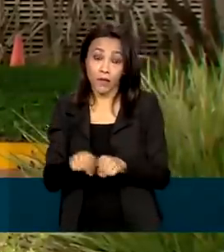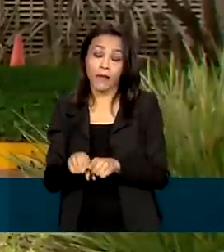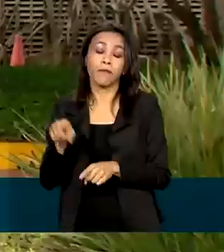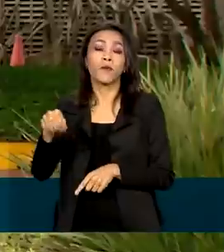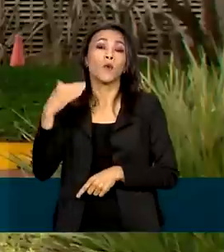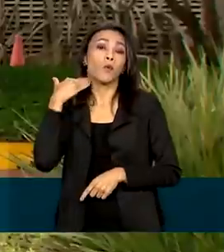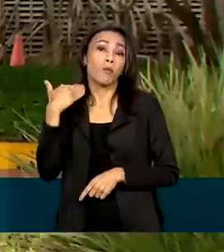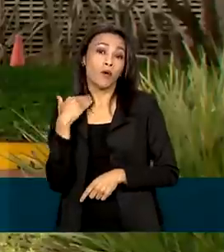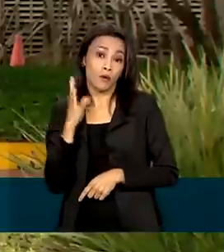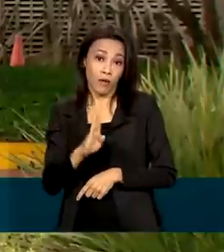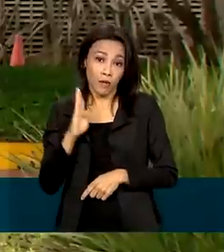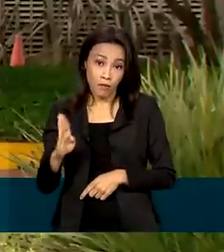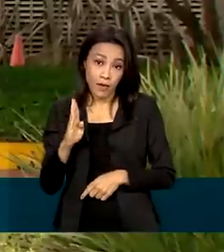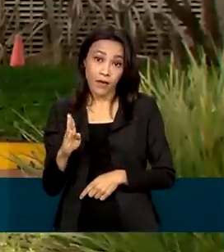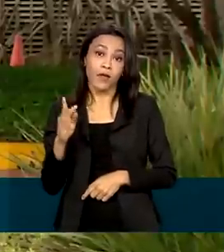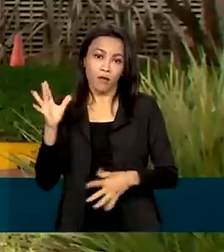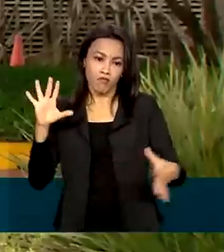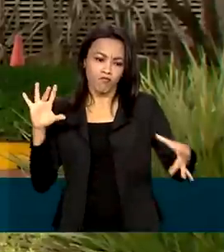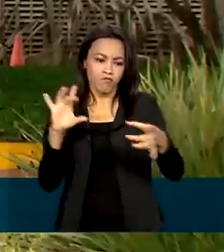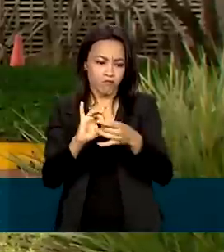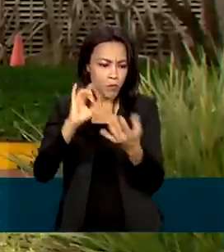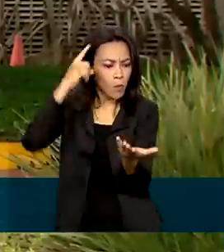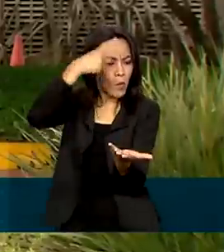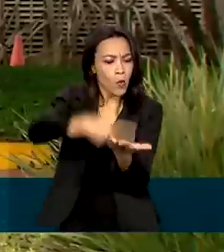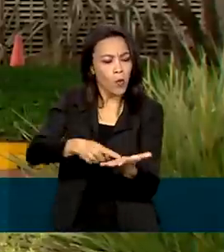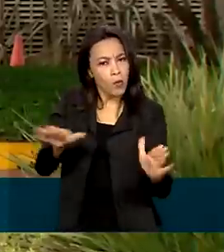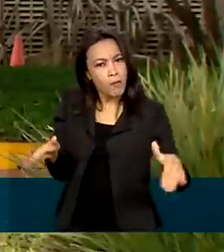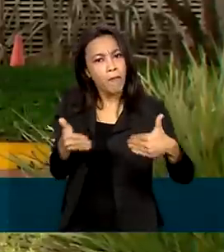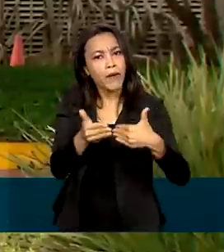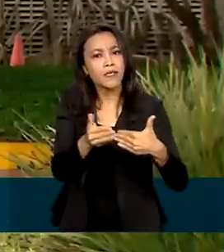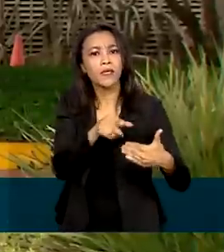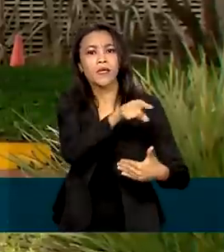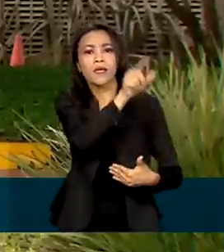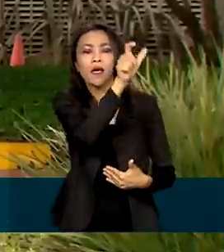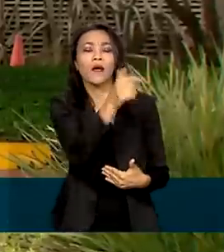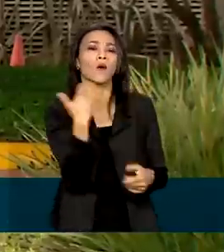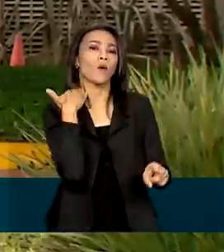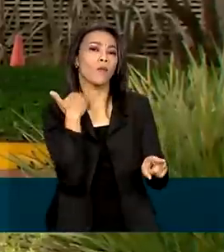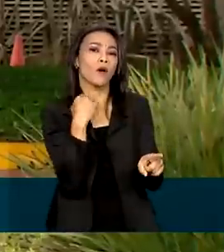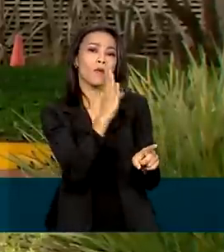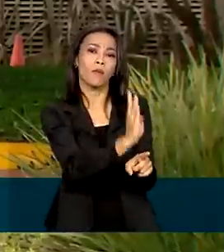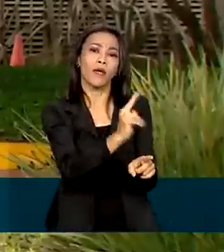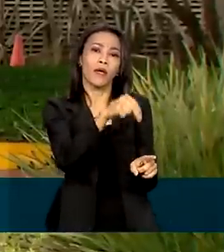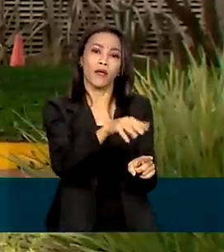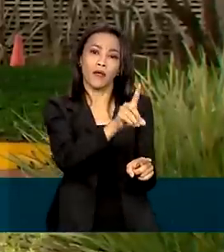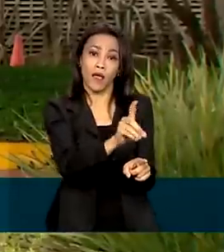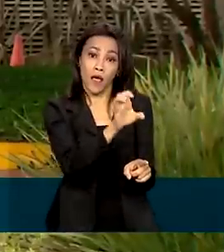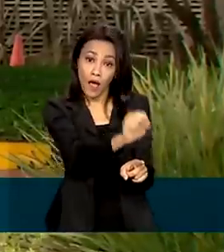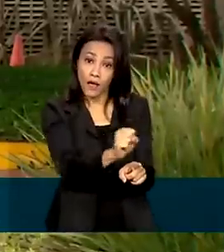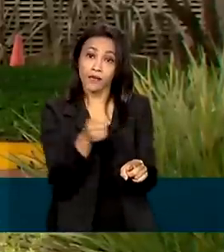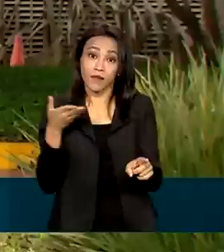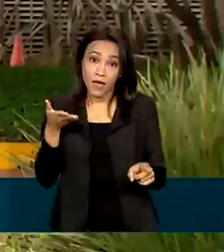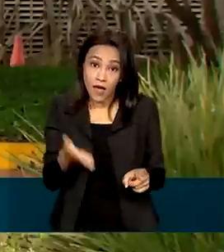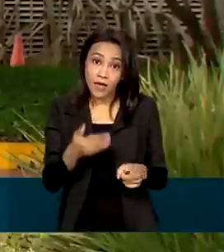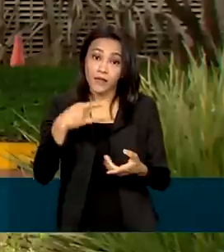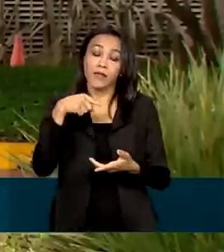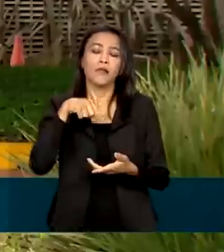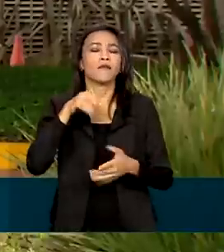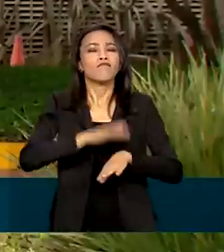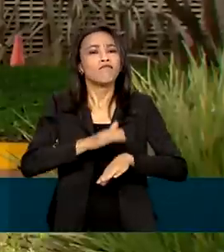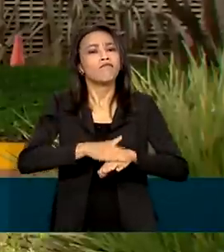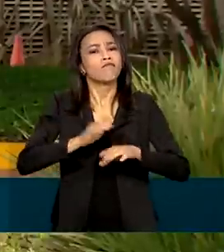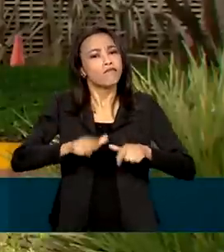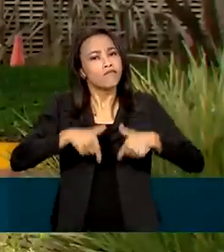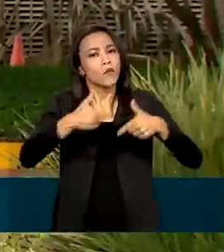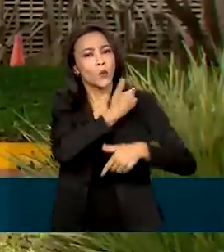parceria com o BNDES. Essa parceria prevê recursos para o programa Floresta Viva. Essa iniciativa do governo brasileiro